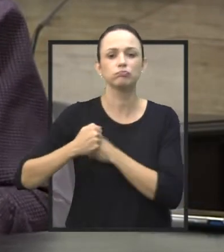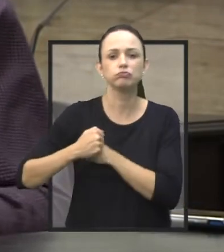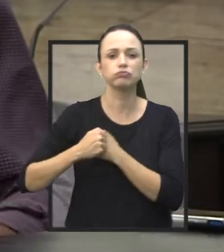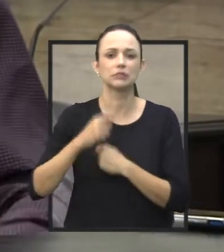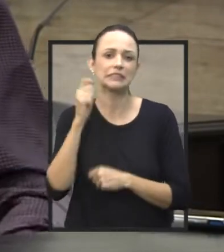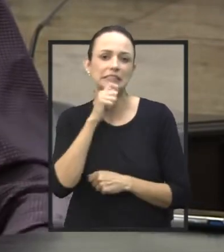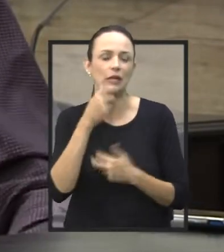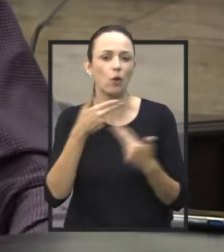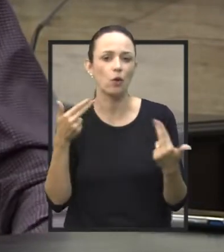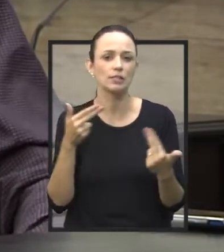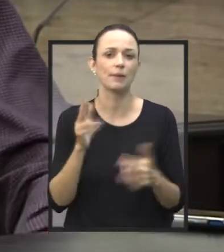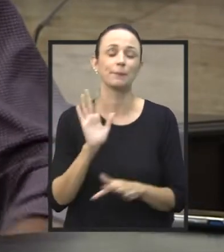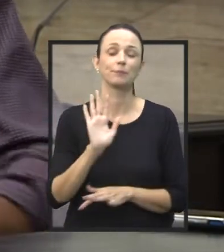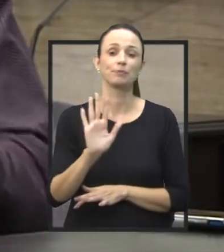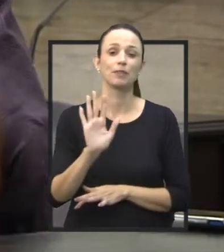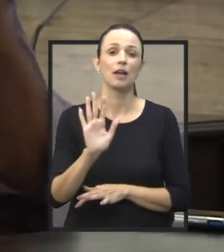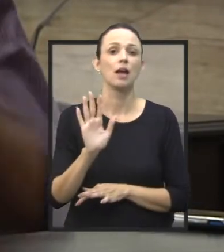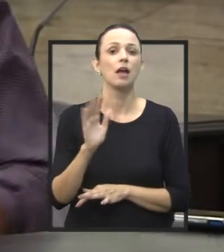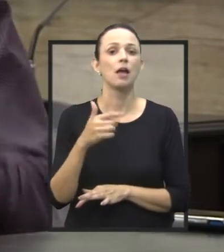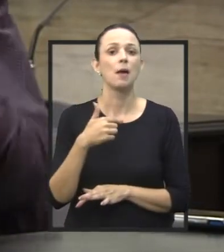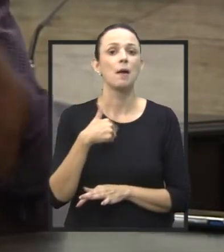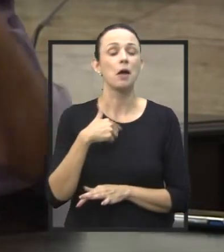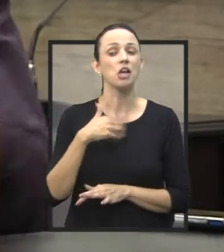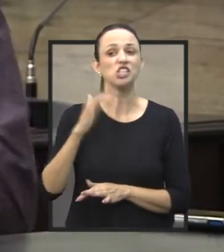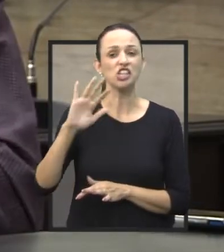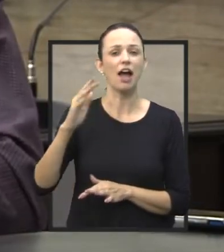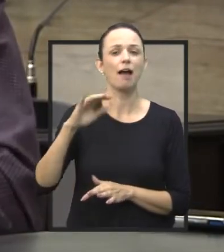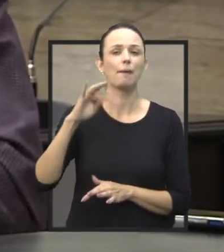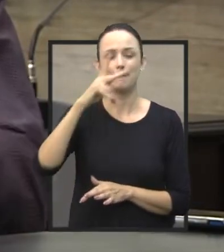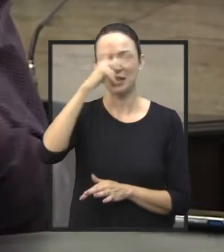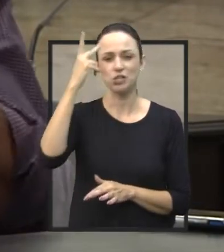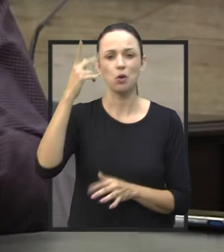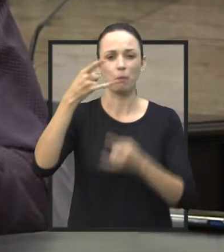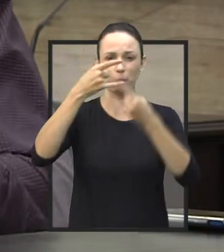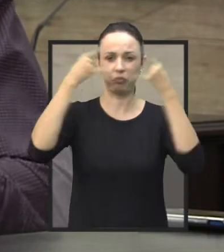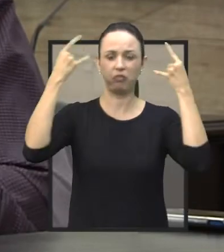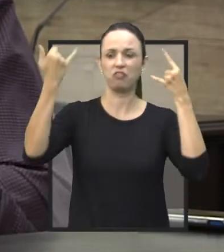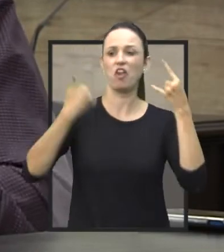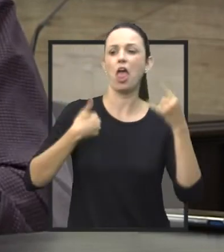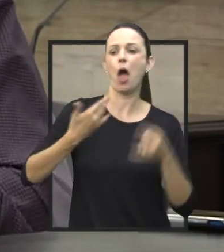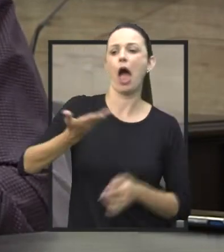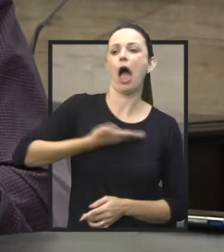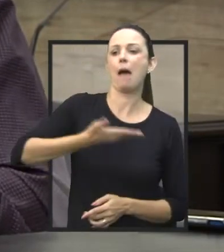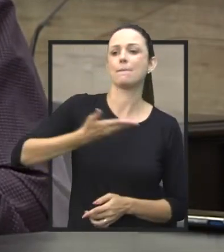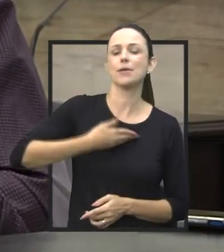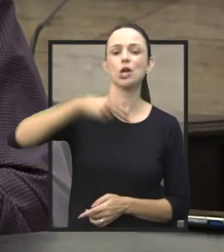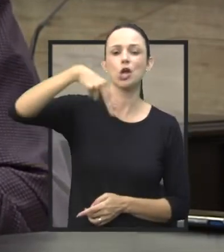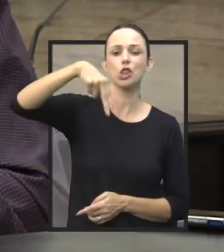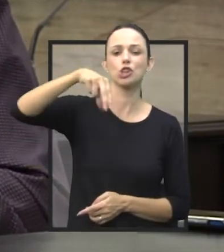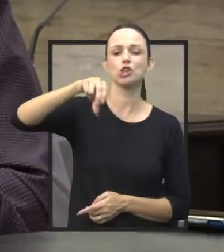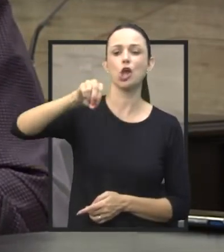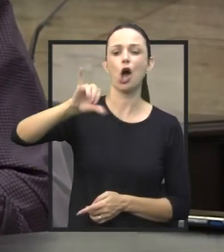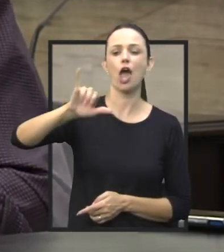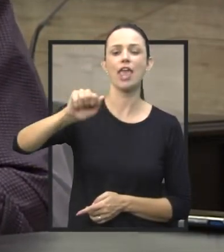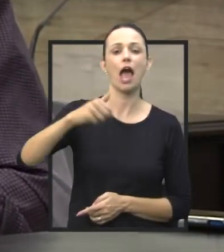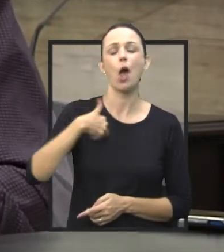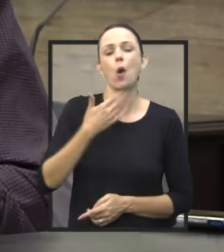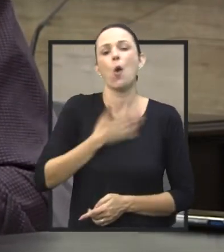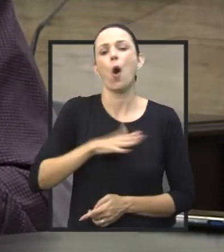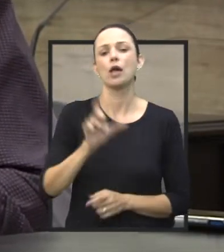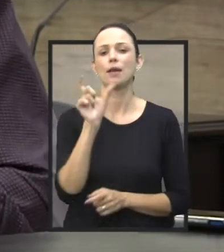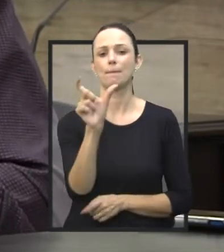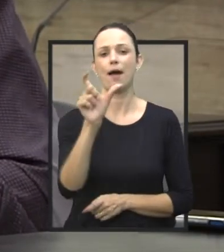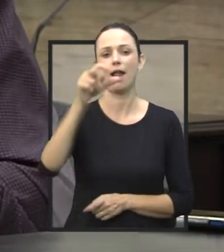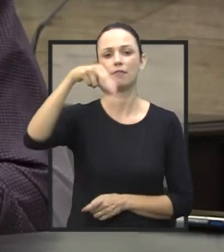até me taxaram como amigo dos nóias, eu falei que eu não gosto dessa maneira de tratar, e não gosto